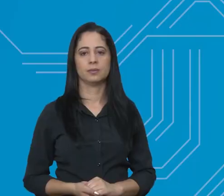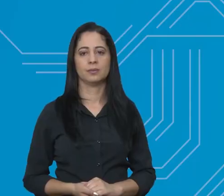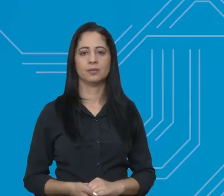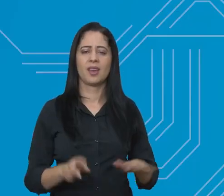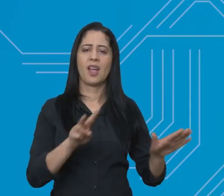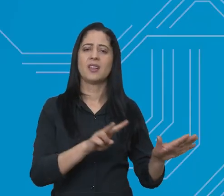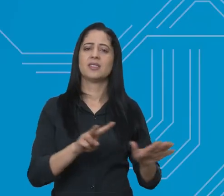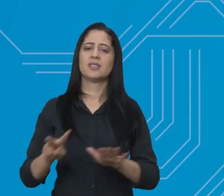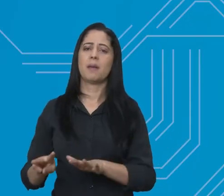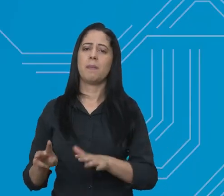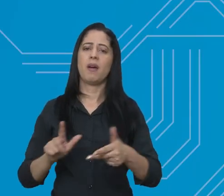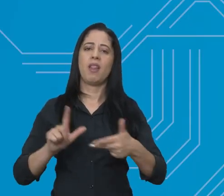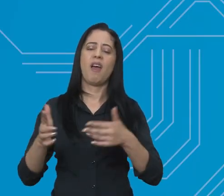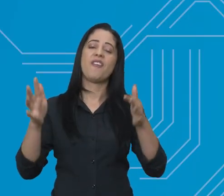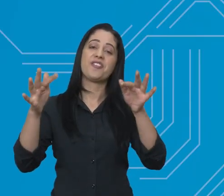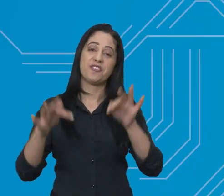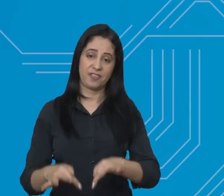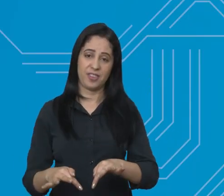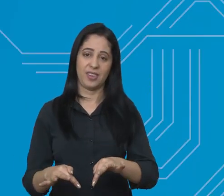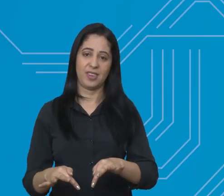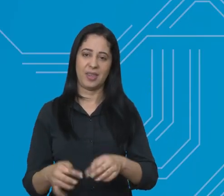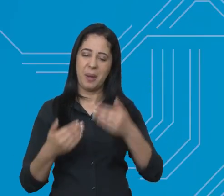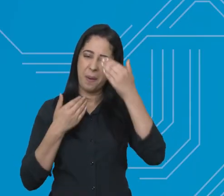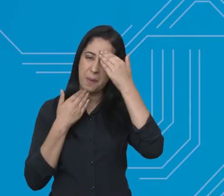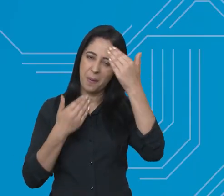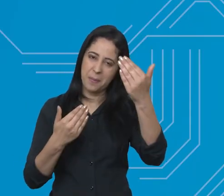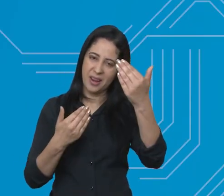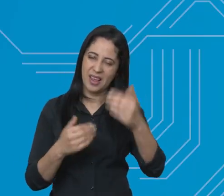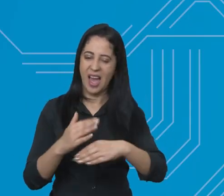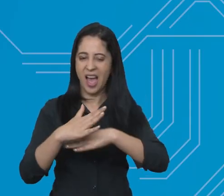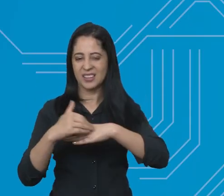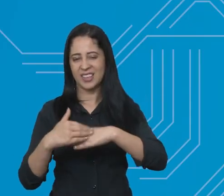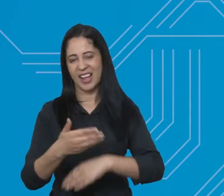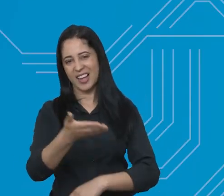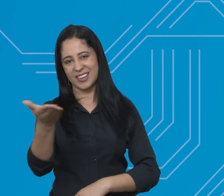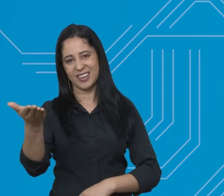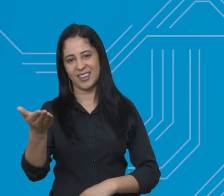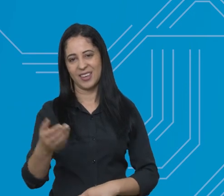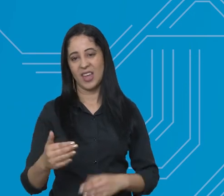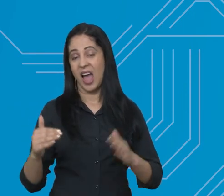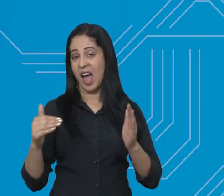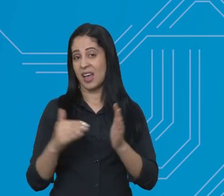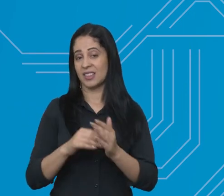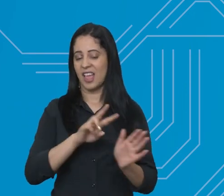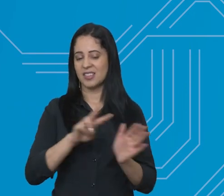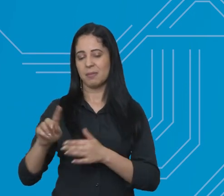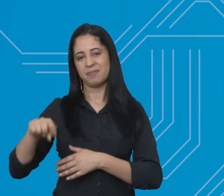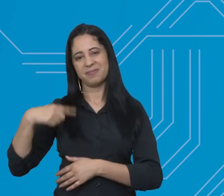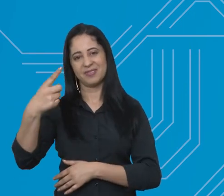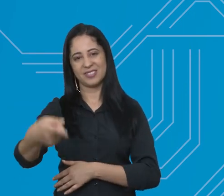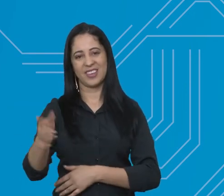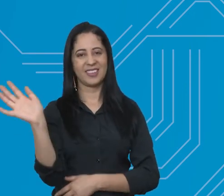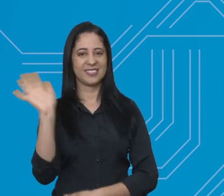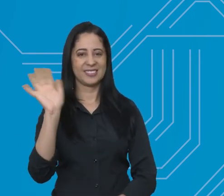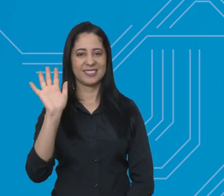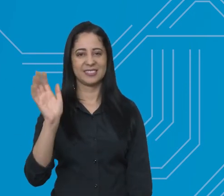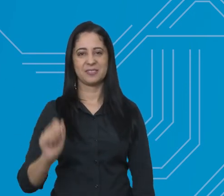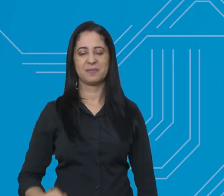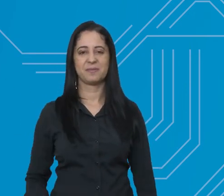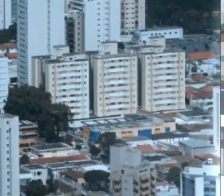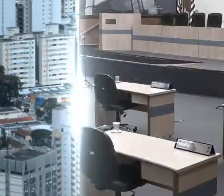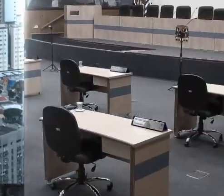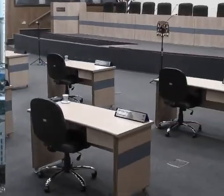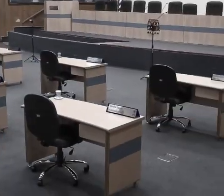o semana legislativa fica por aqui muito obrigado pelo carinho da sua audiência e até a semana que vem tchau